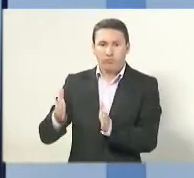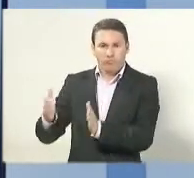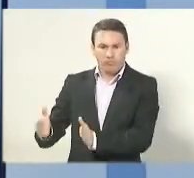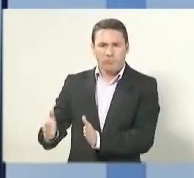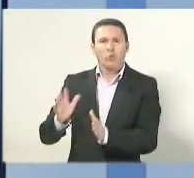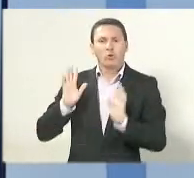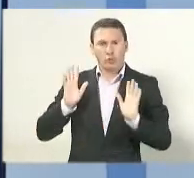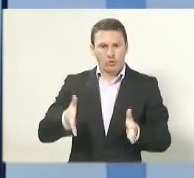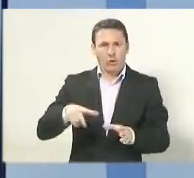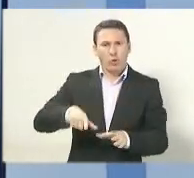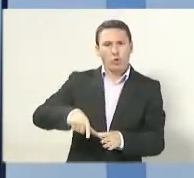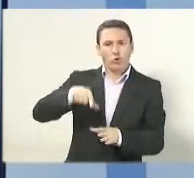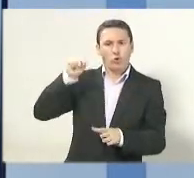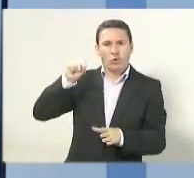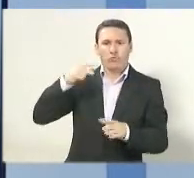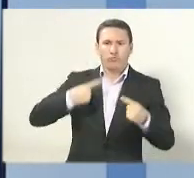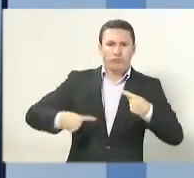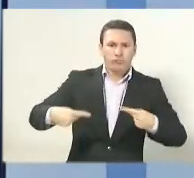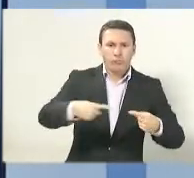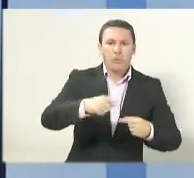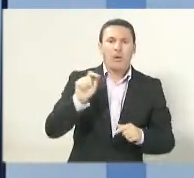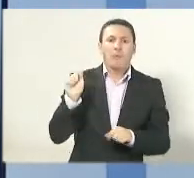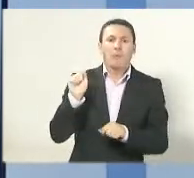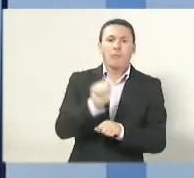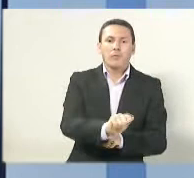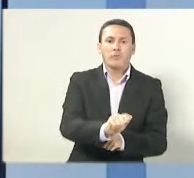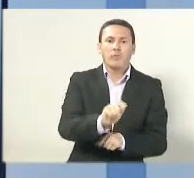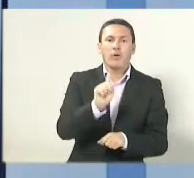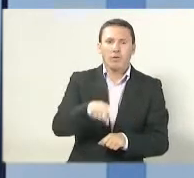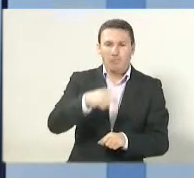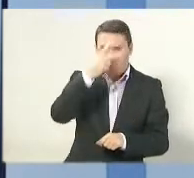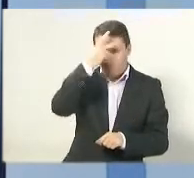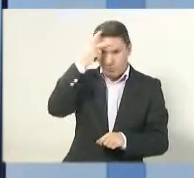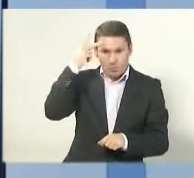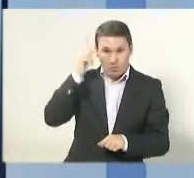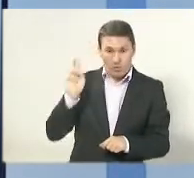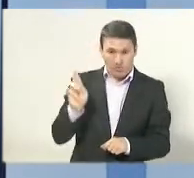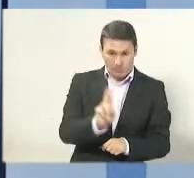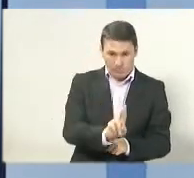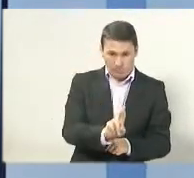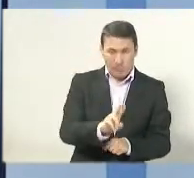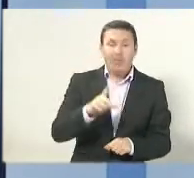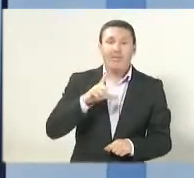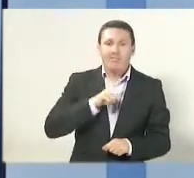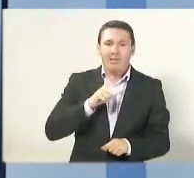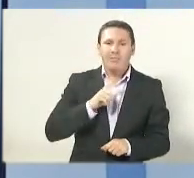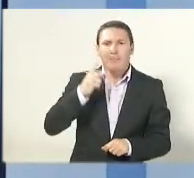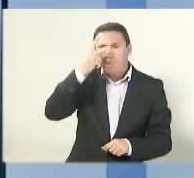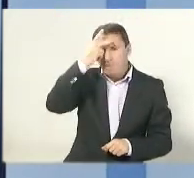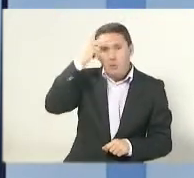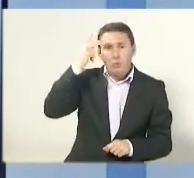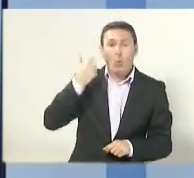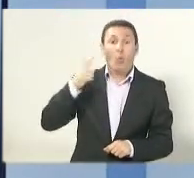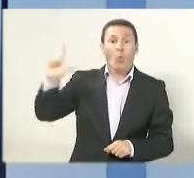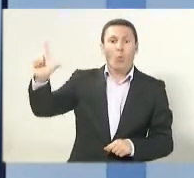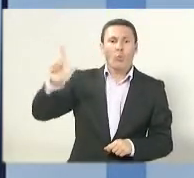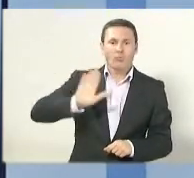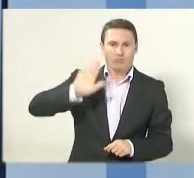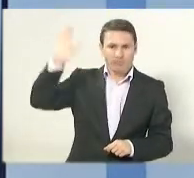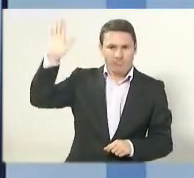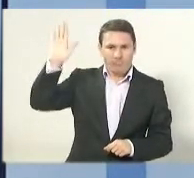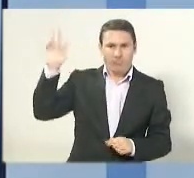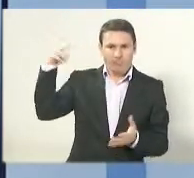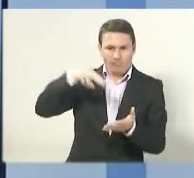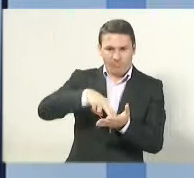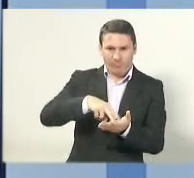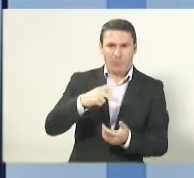quinto candidato ao governo do Estado, Mauro Ribeiro do PCB, não está aqui porque seu partido não tem representantes na Câmara dos Deputados,